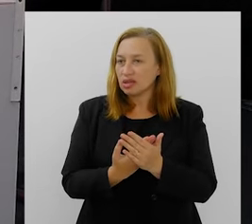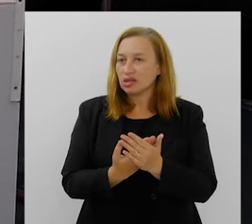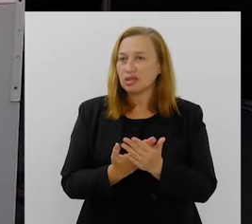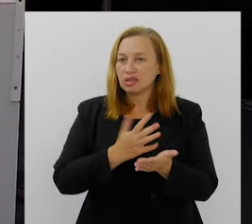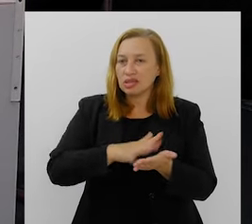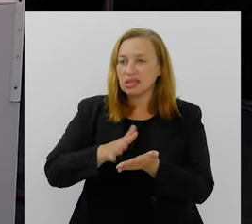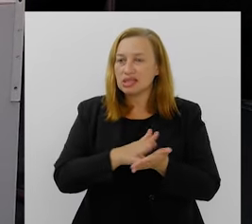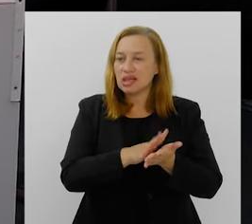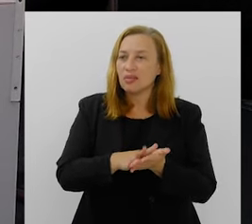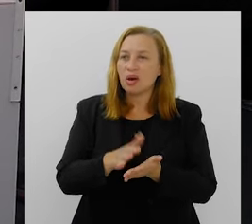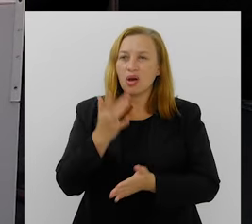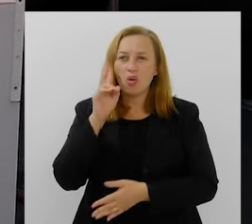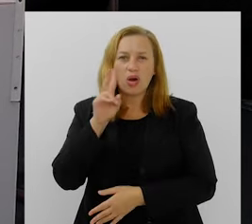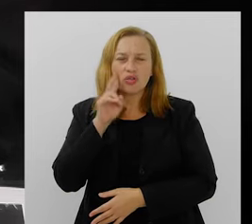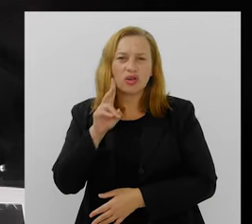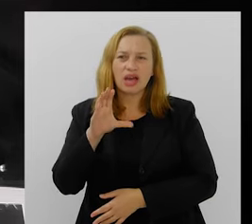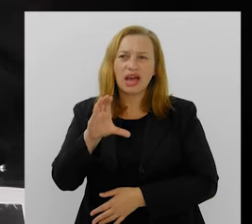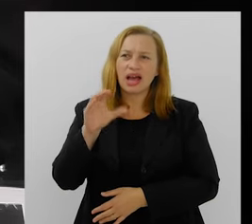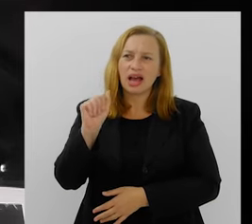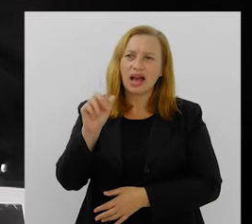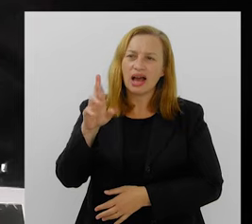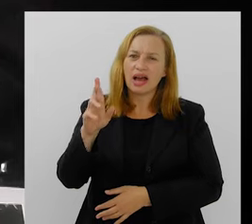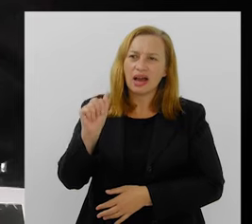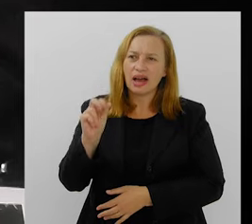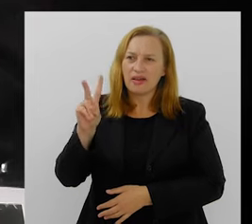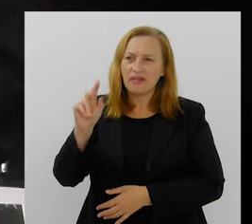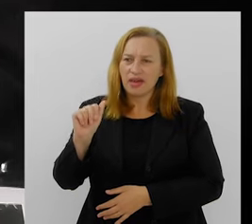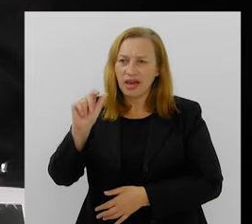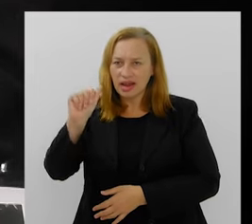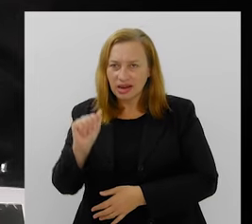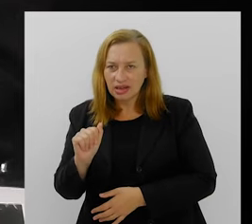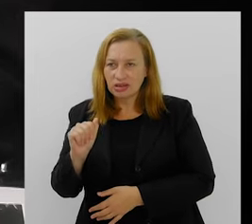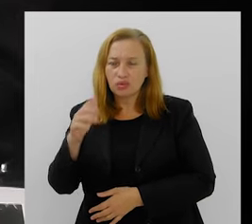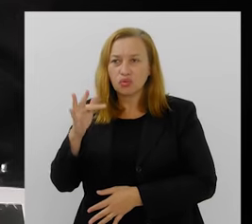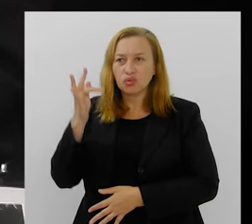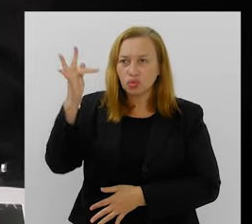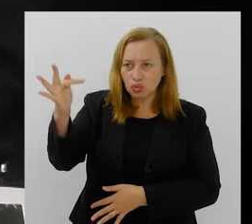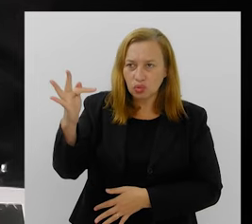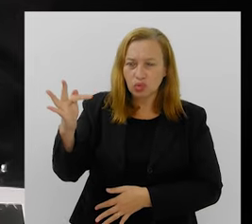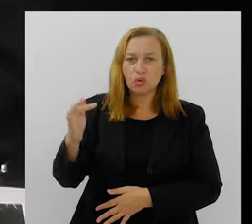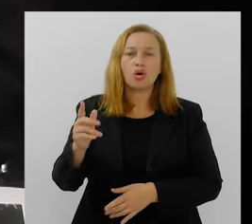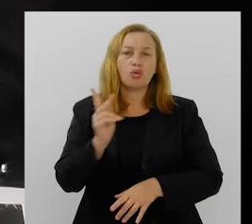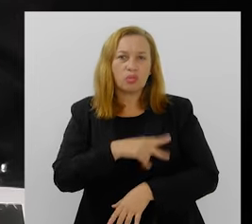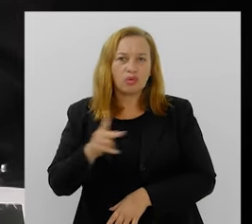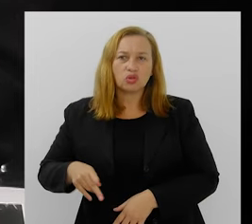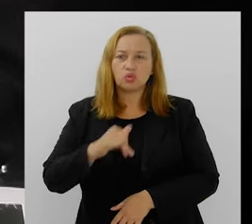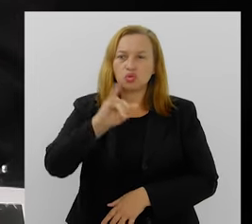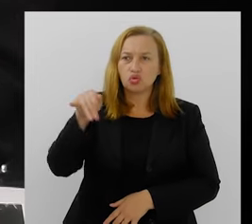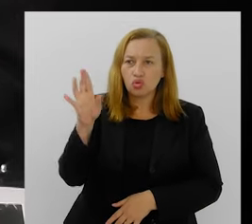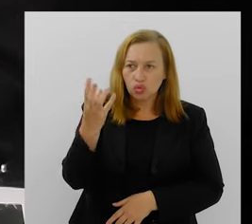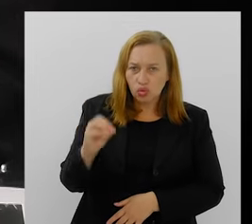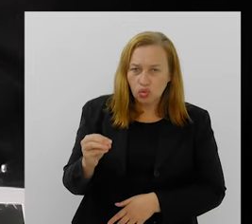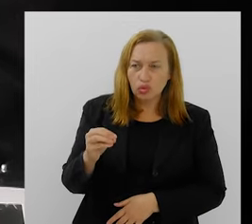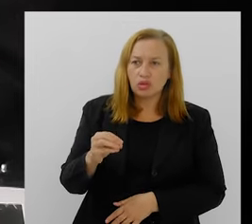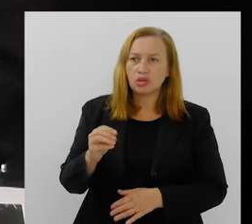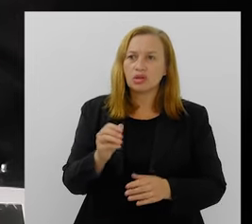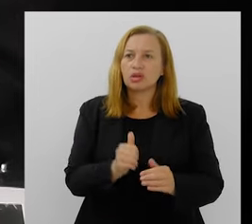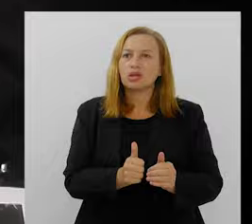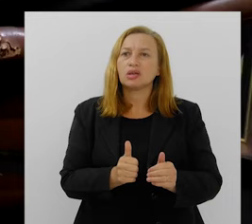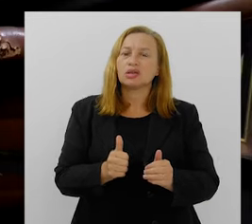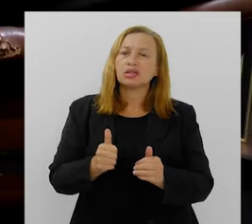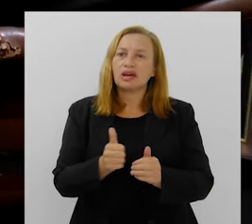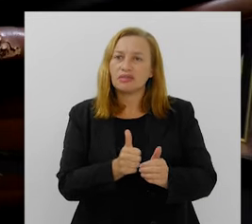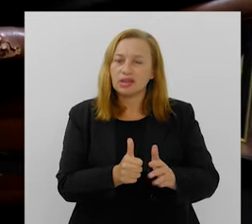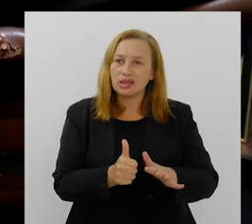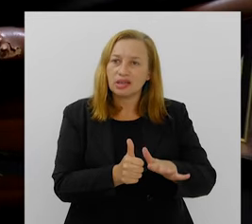foi na Caravela do Futuro, onde vinha o saudoso Xangô do Salgueiro. Professor Júlio, isso. Vinha à frente